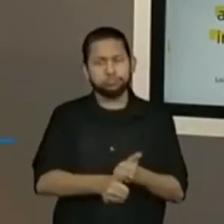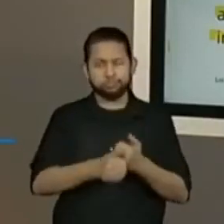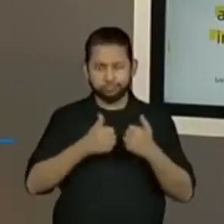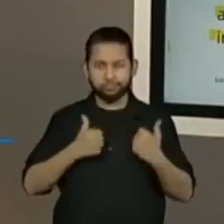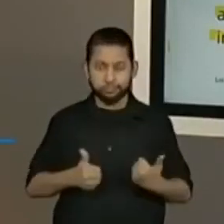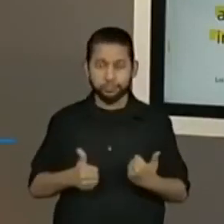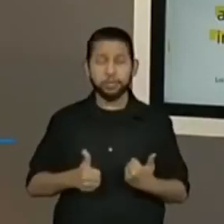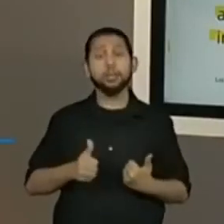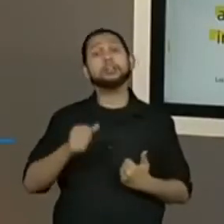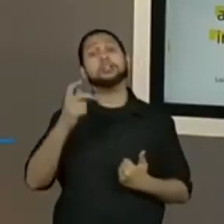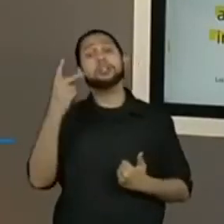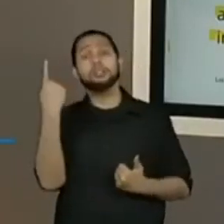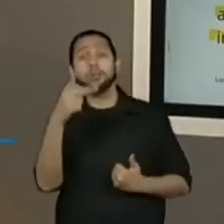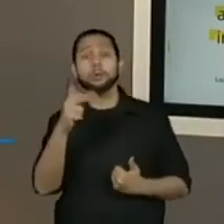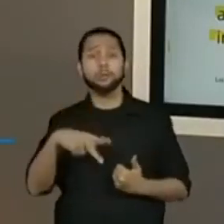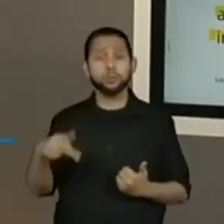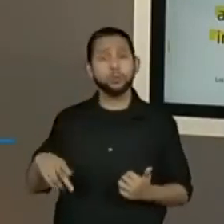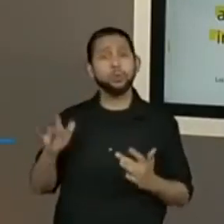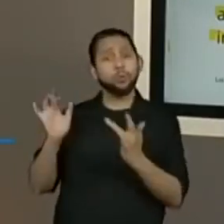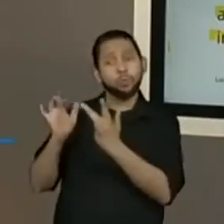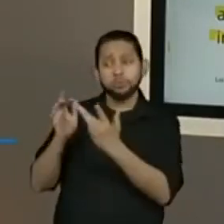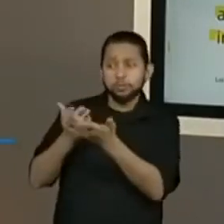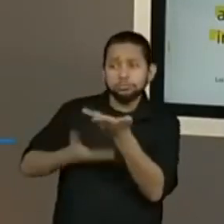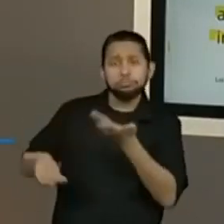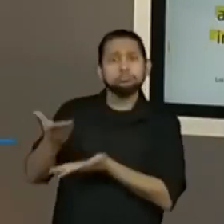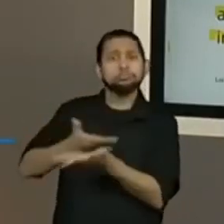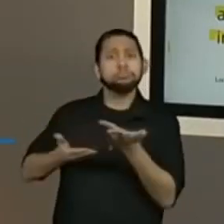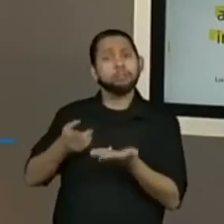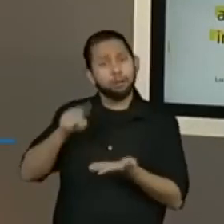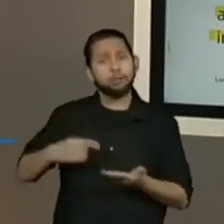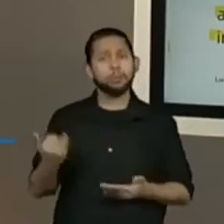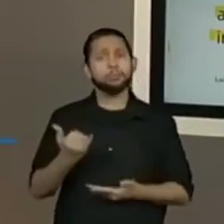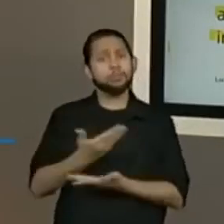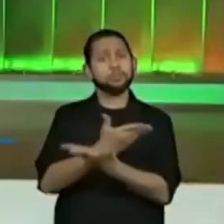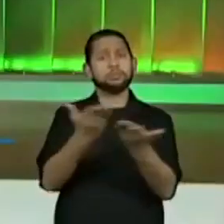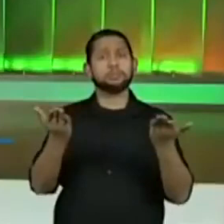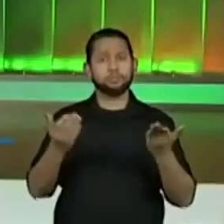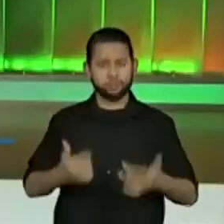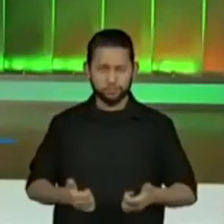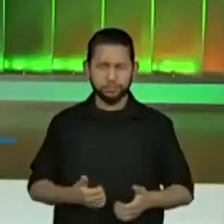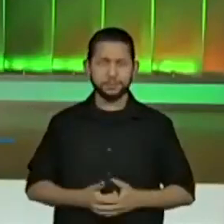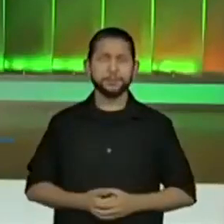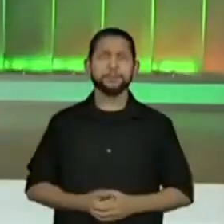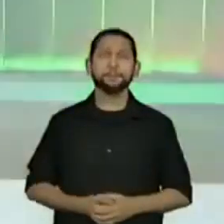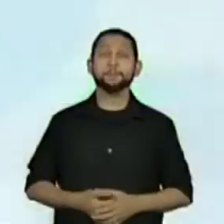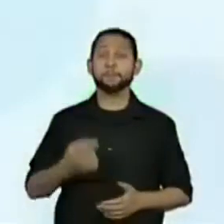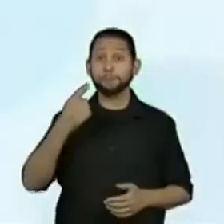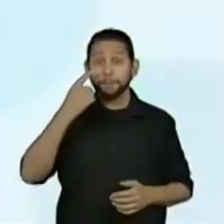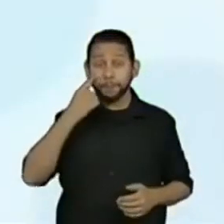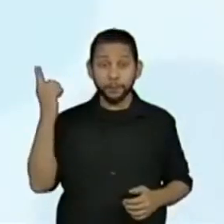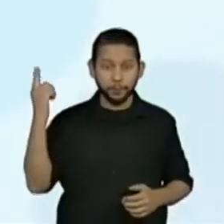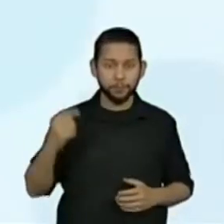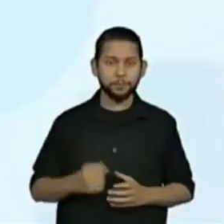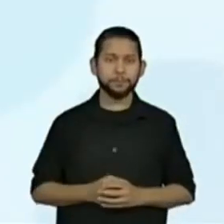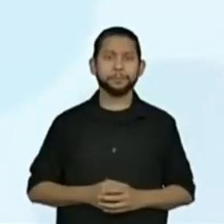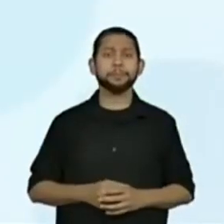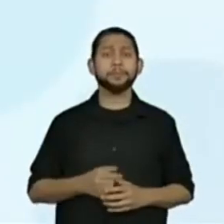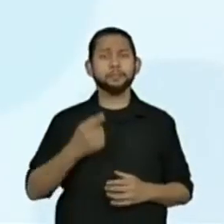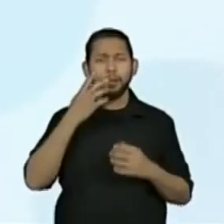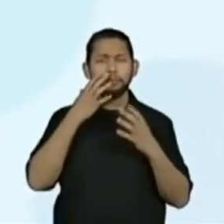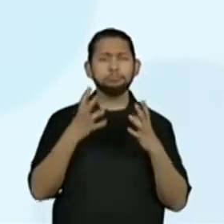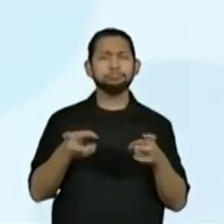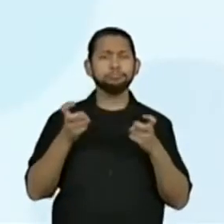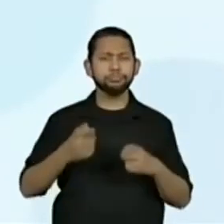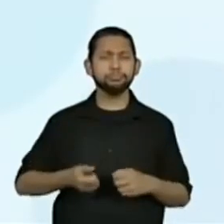entrando em contato com seu professor de classe. Tudo isso é muito importante para vocês. Então, podemos observar que tem